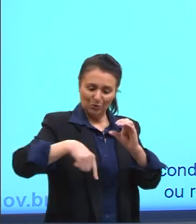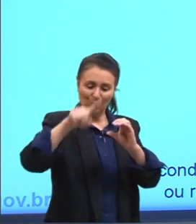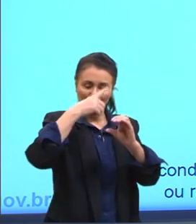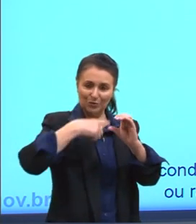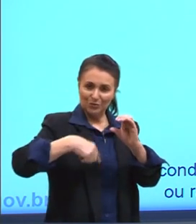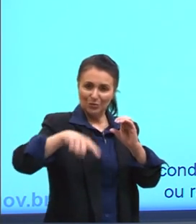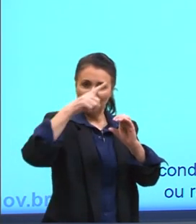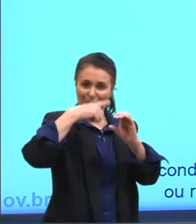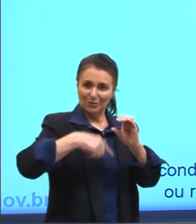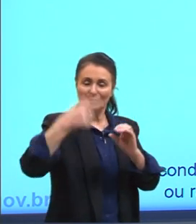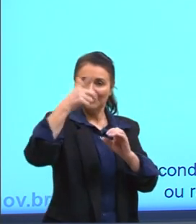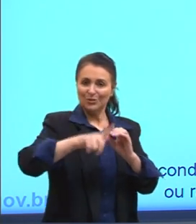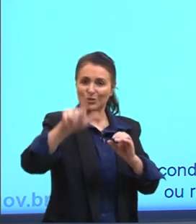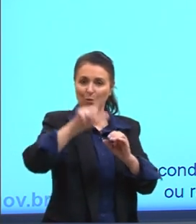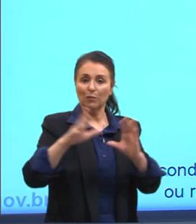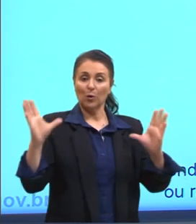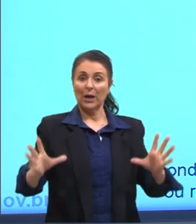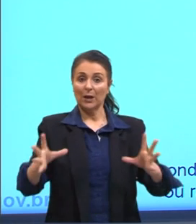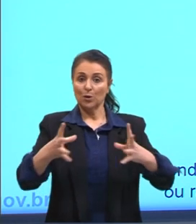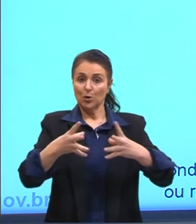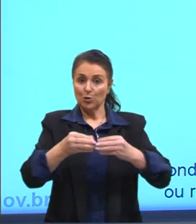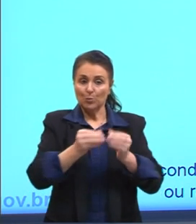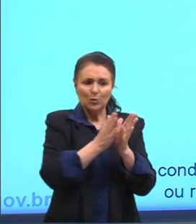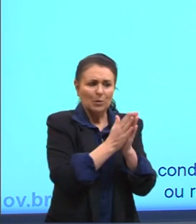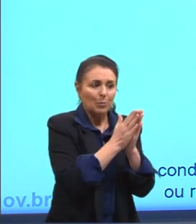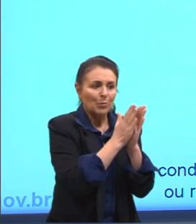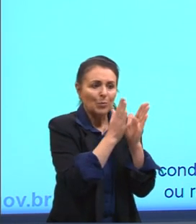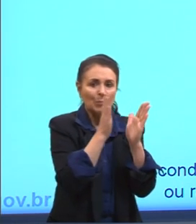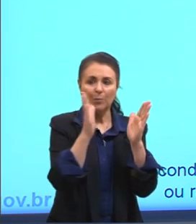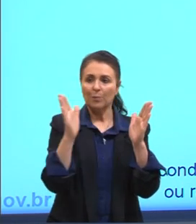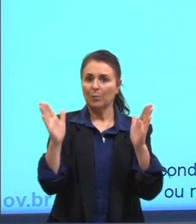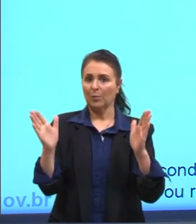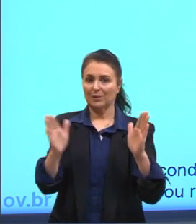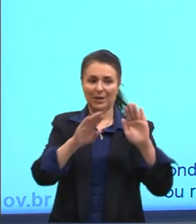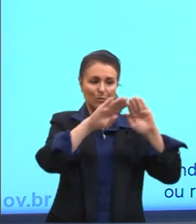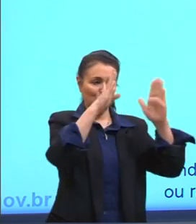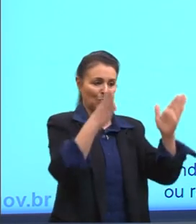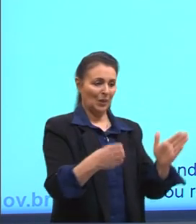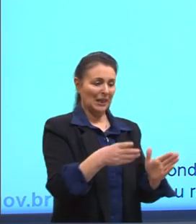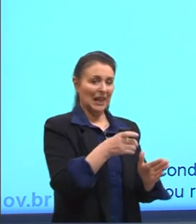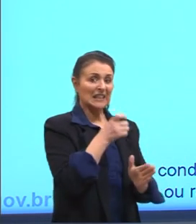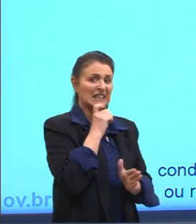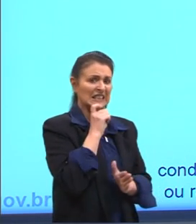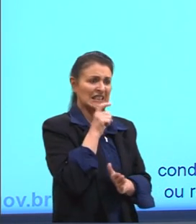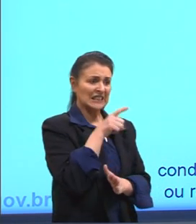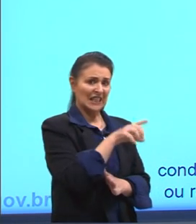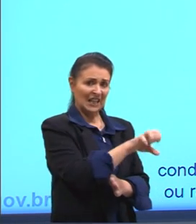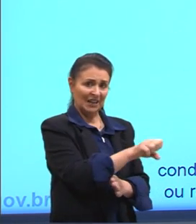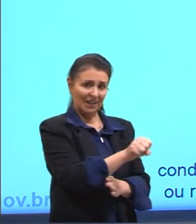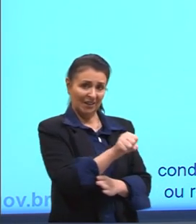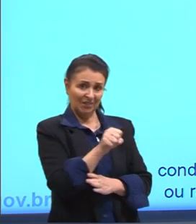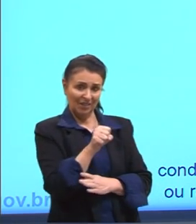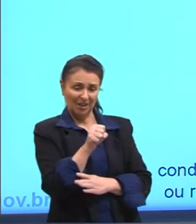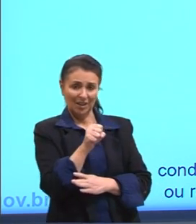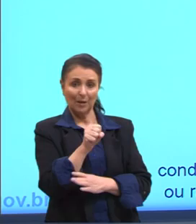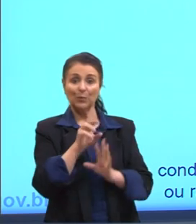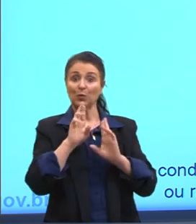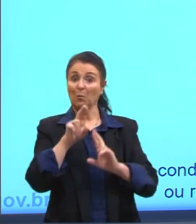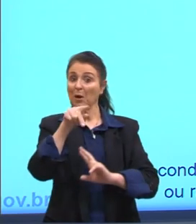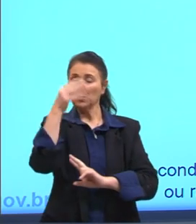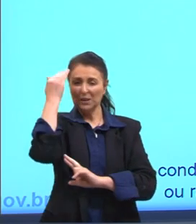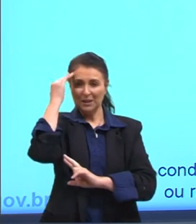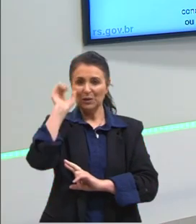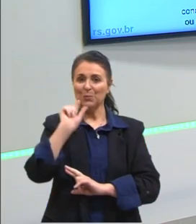resumo de cada processo da geladeira, tá? Espero que vocês tenham, pelo menos, entendido um pouquinho como que funciona a geladeira.